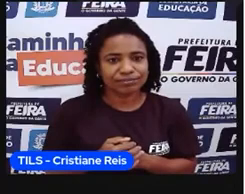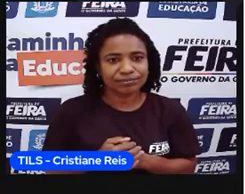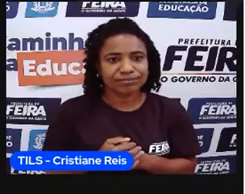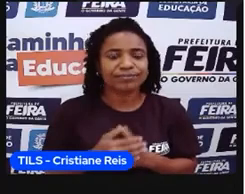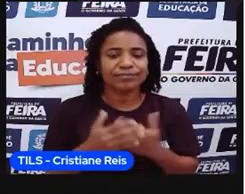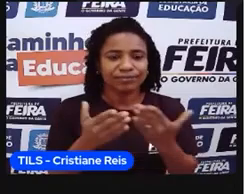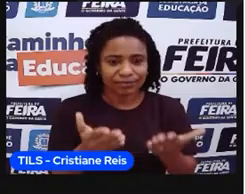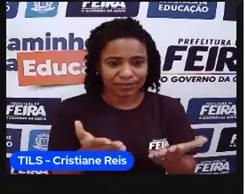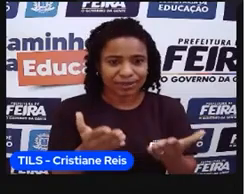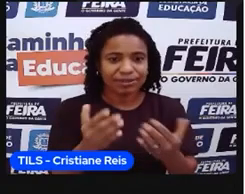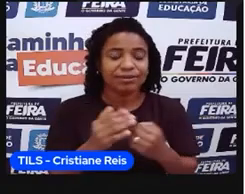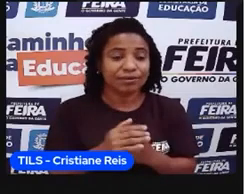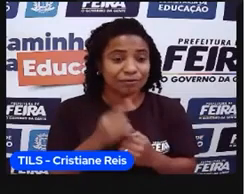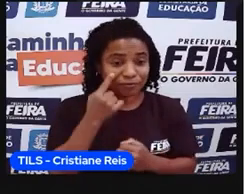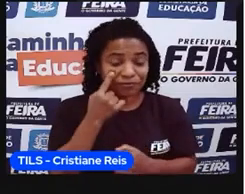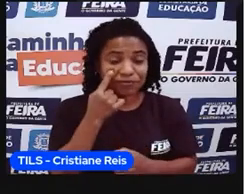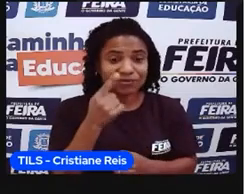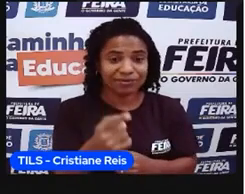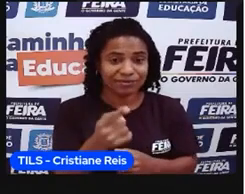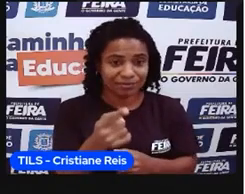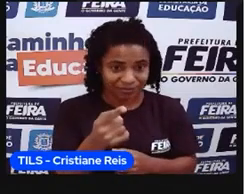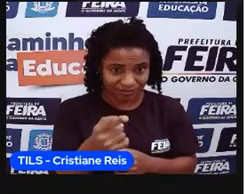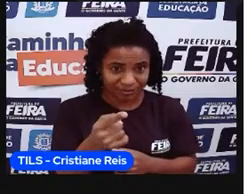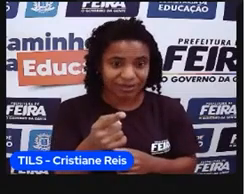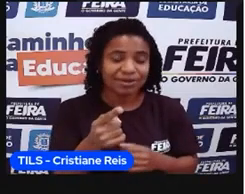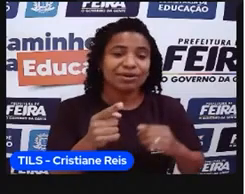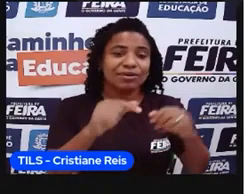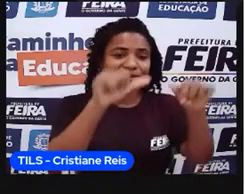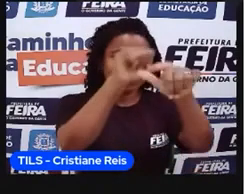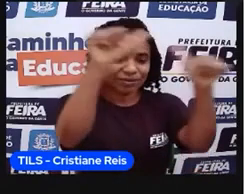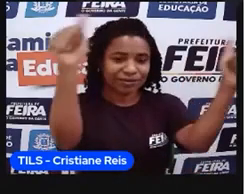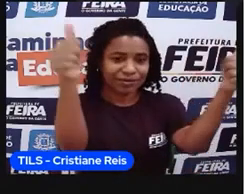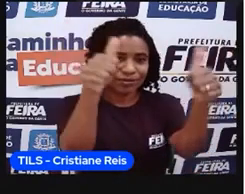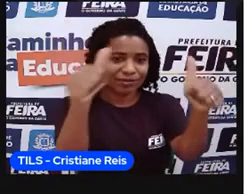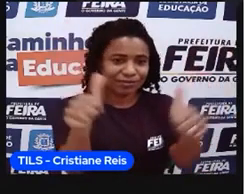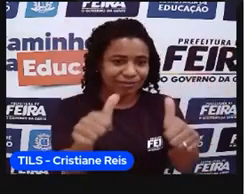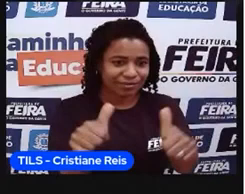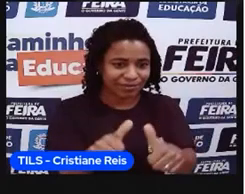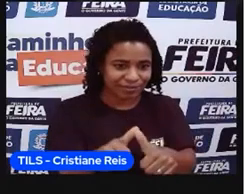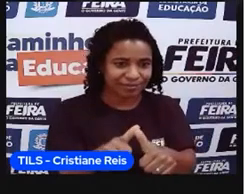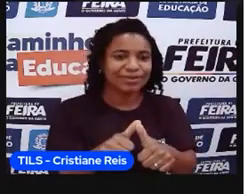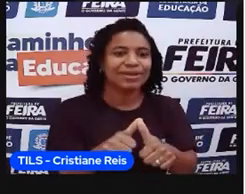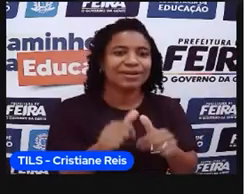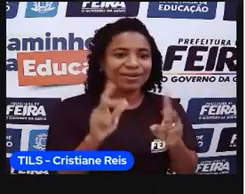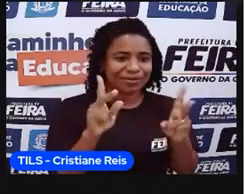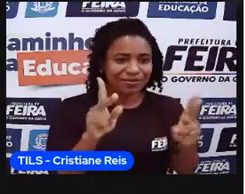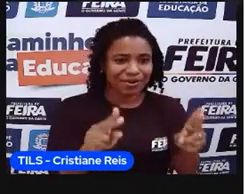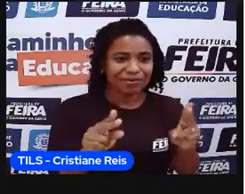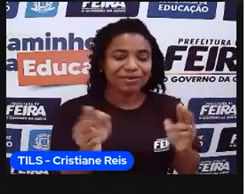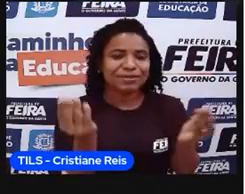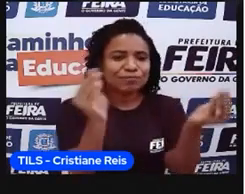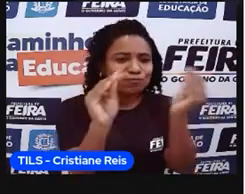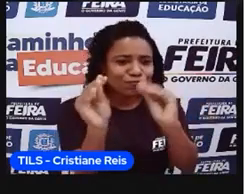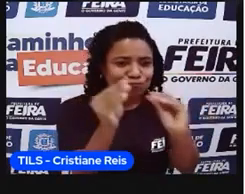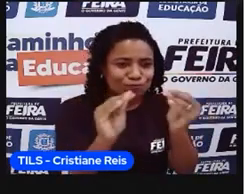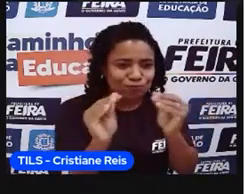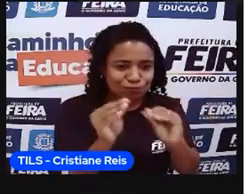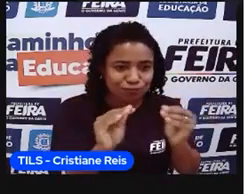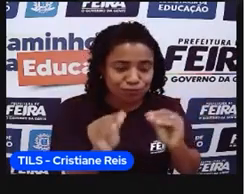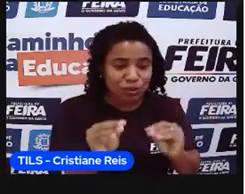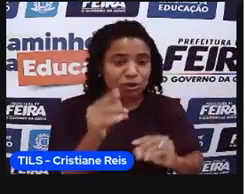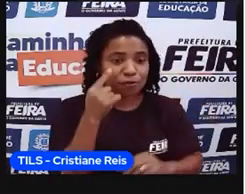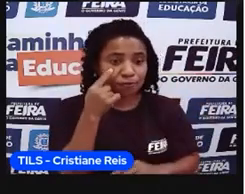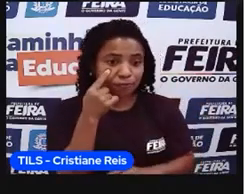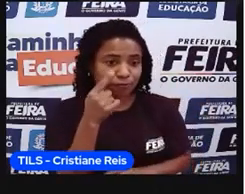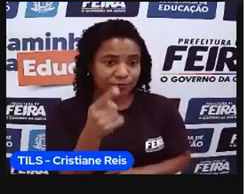Mais uma vez, vocês podem ver que, né, é o mesmo mapa, mas a gente vai acrescentando, né, informações nele. Também é um mapa que